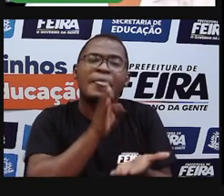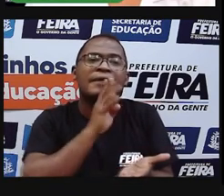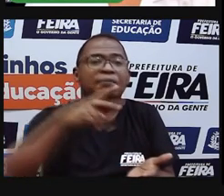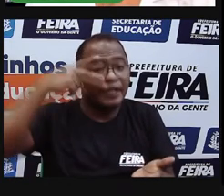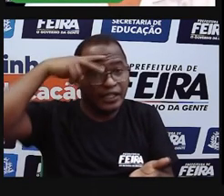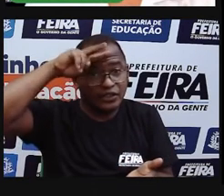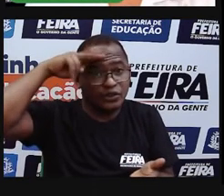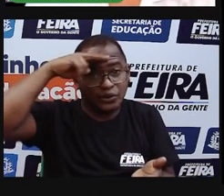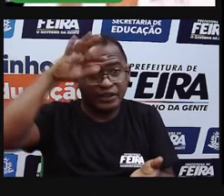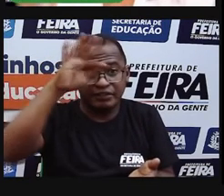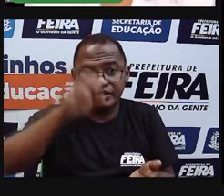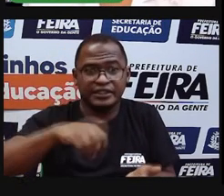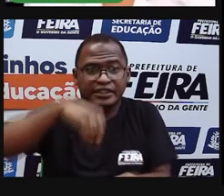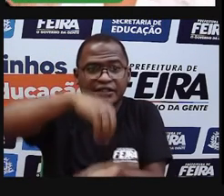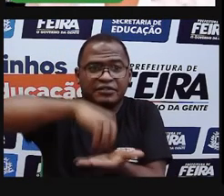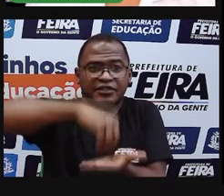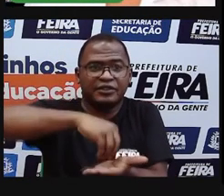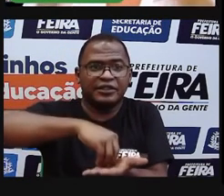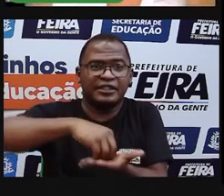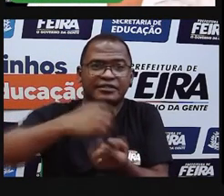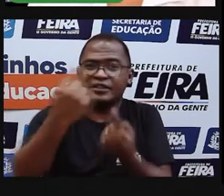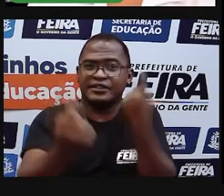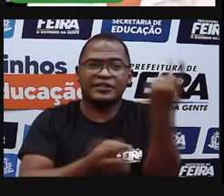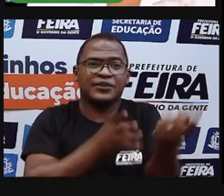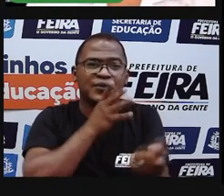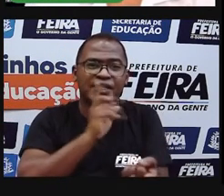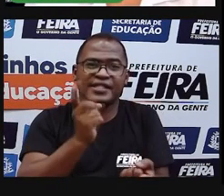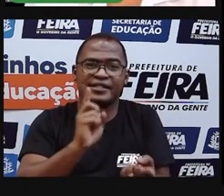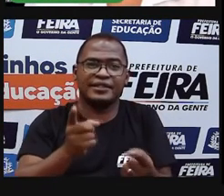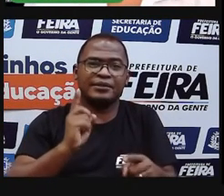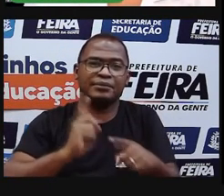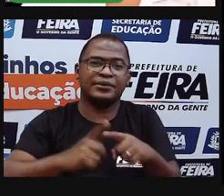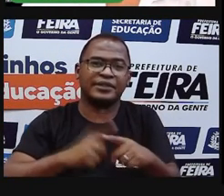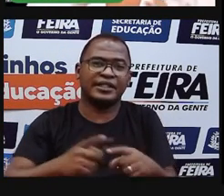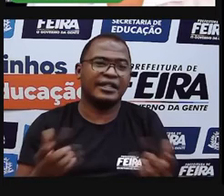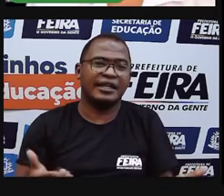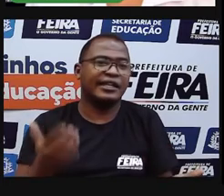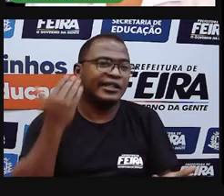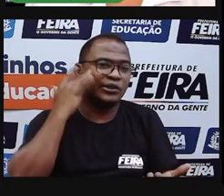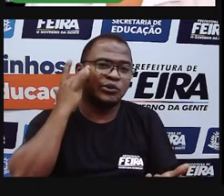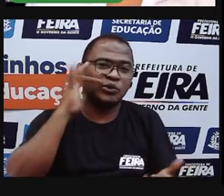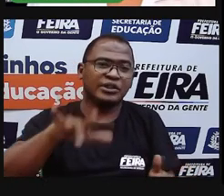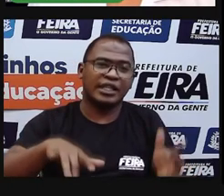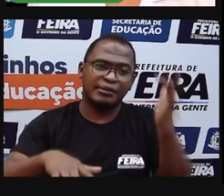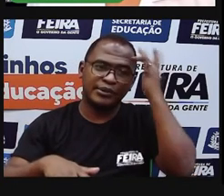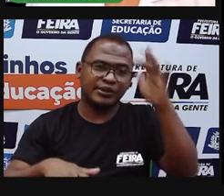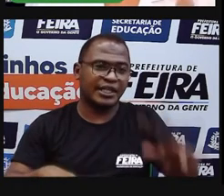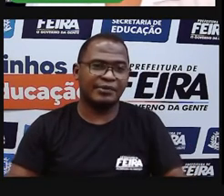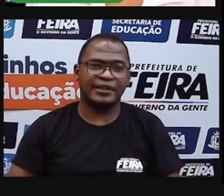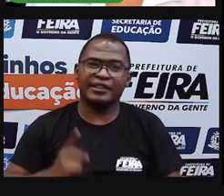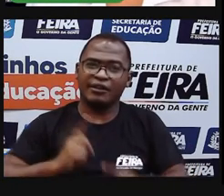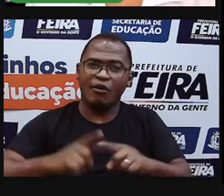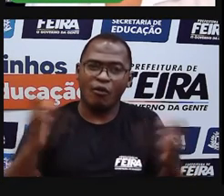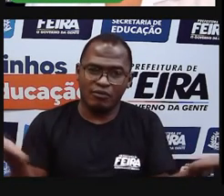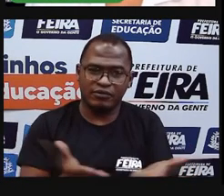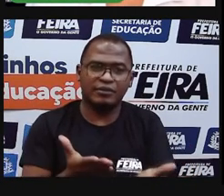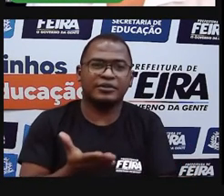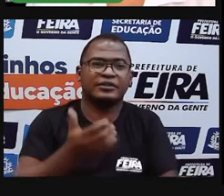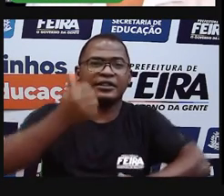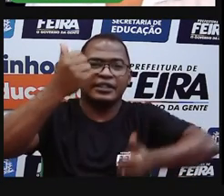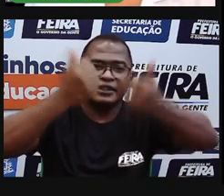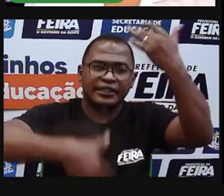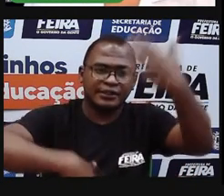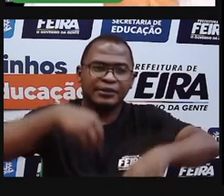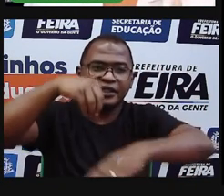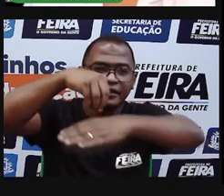cidade. A gente não conhece por que ela tem esse nome, a gente não conhece por que essa bandeira, a gente não conhece o hino. Então, vamos trazer um pouquinho nas nossas